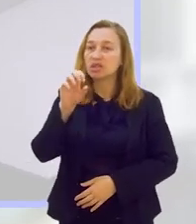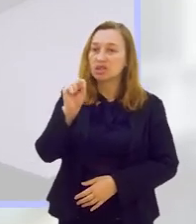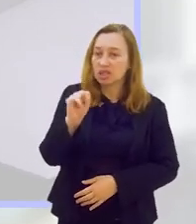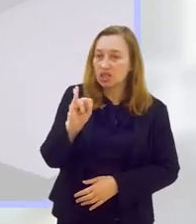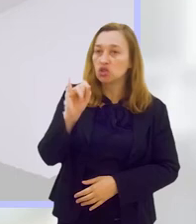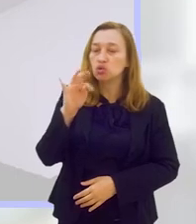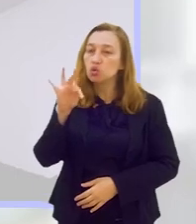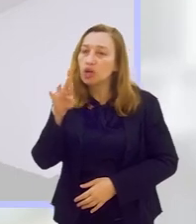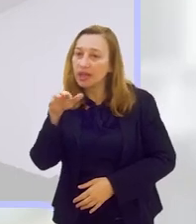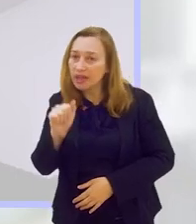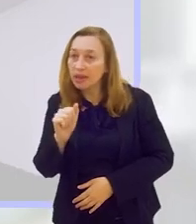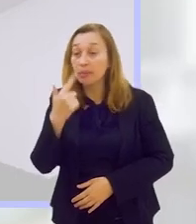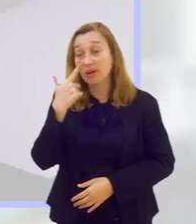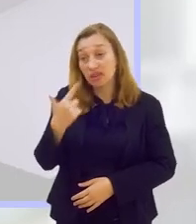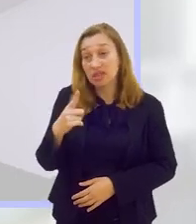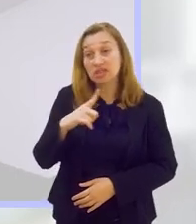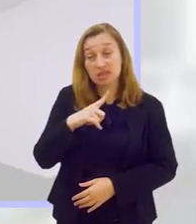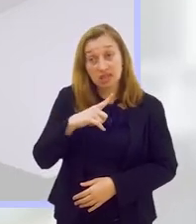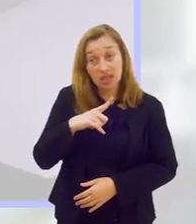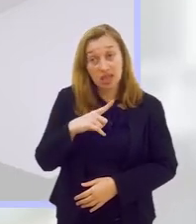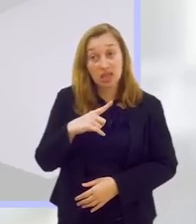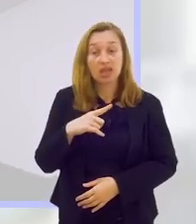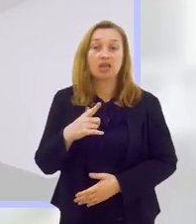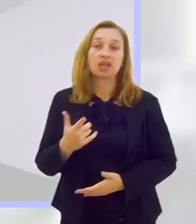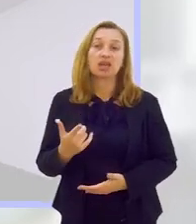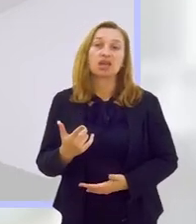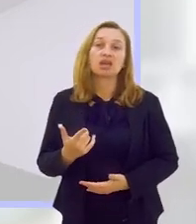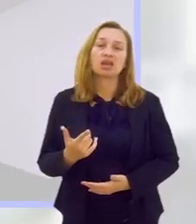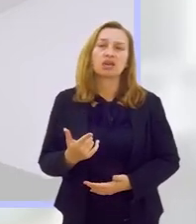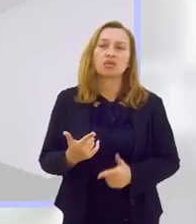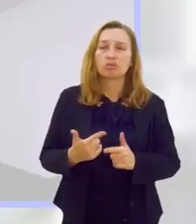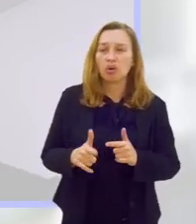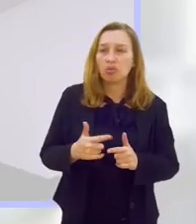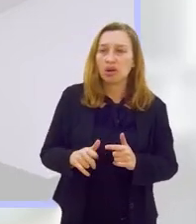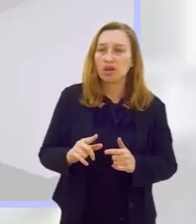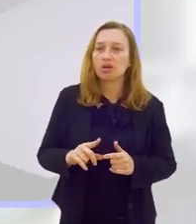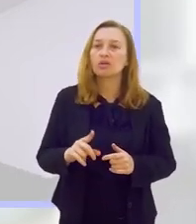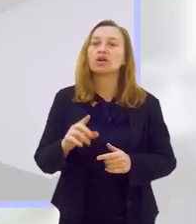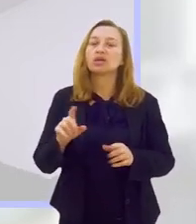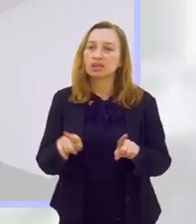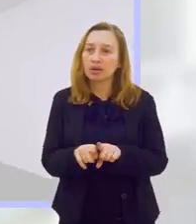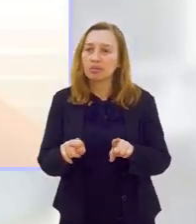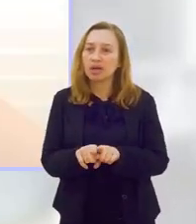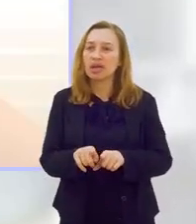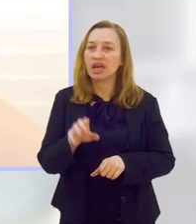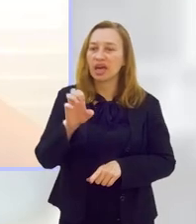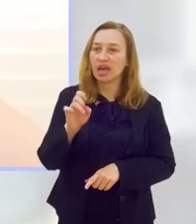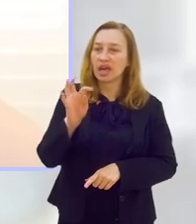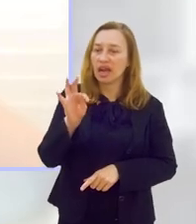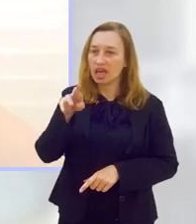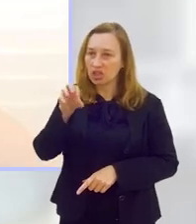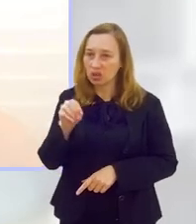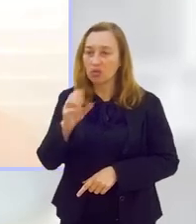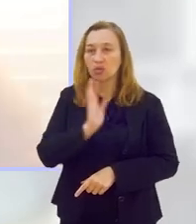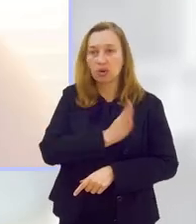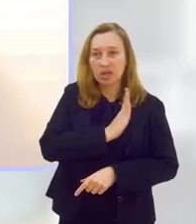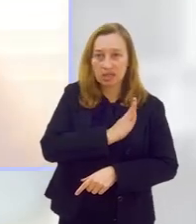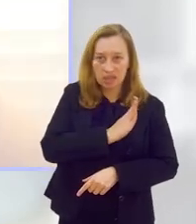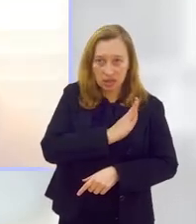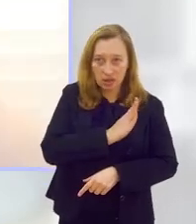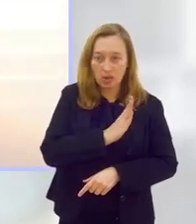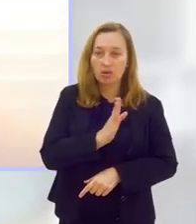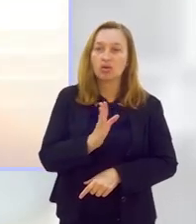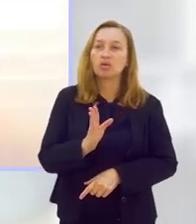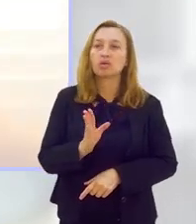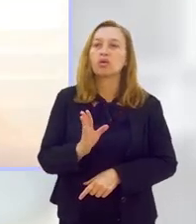paciente tem uma resistência à insulina, um eletro do coração, um doppler de carótidas, que seria um